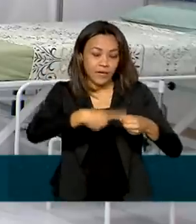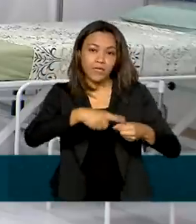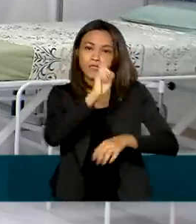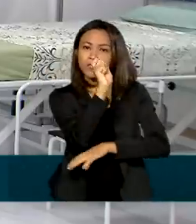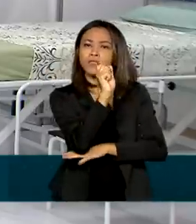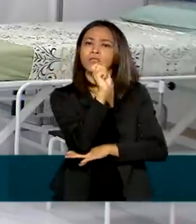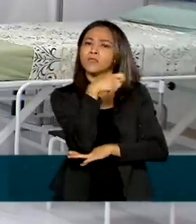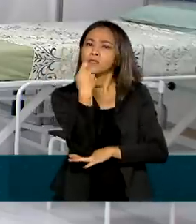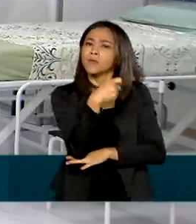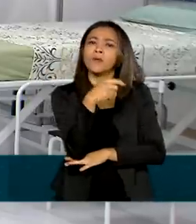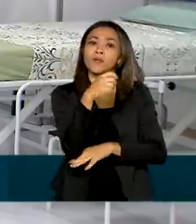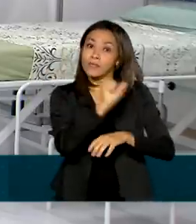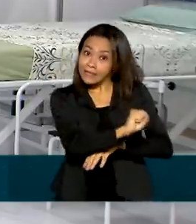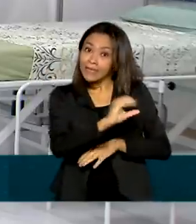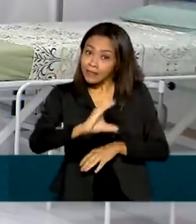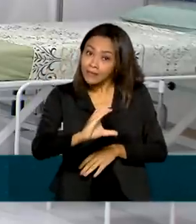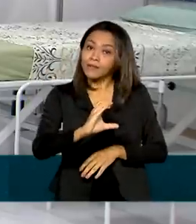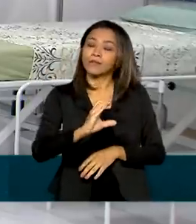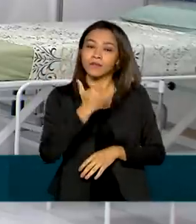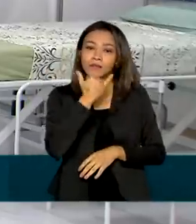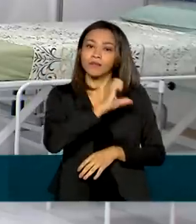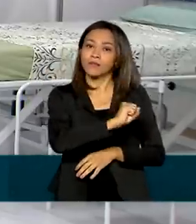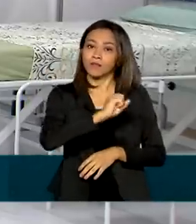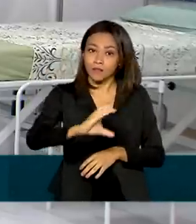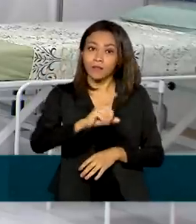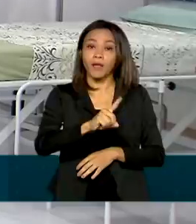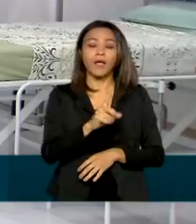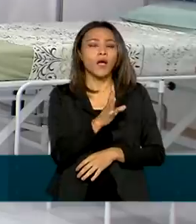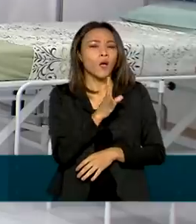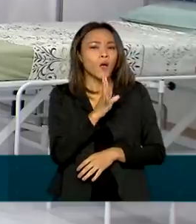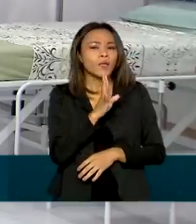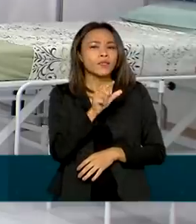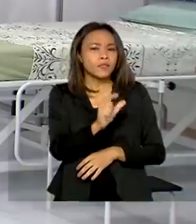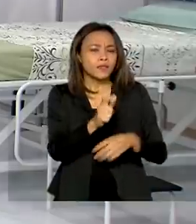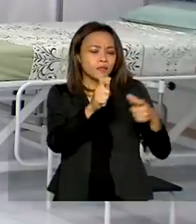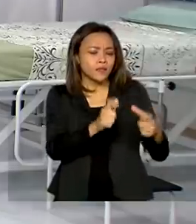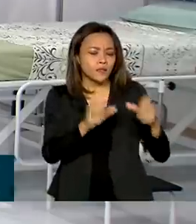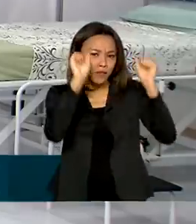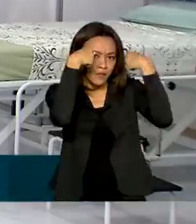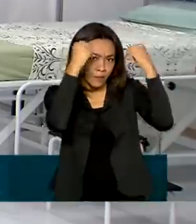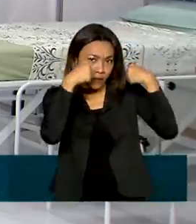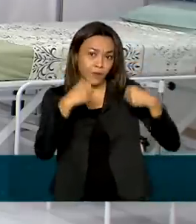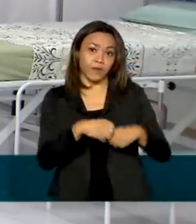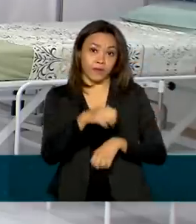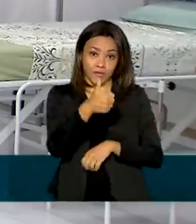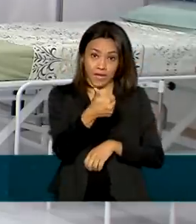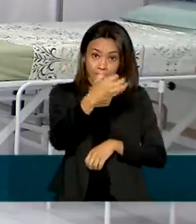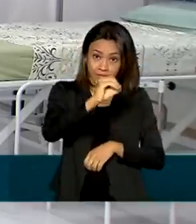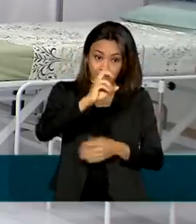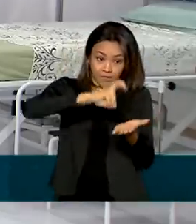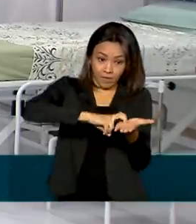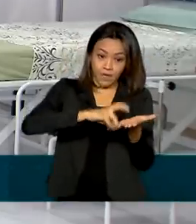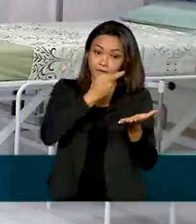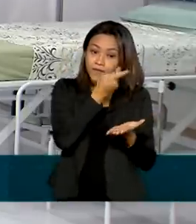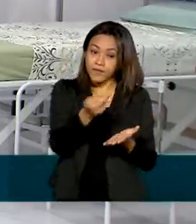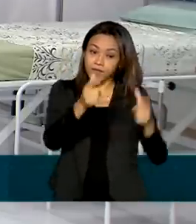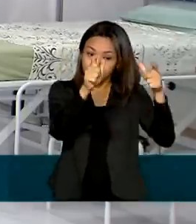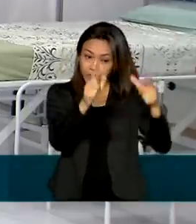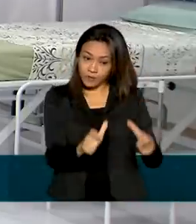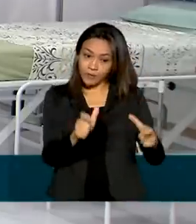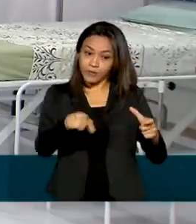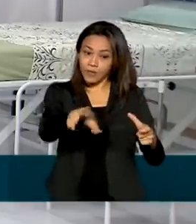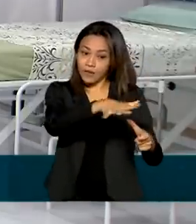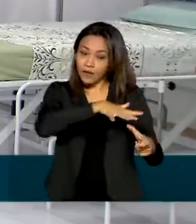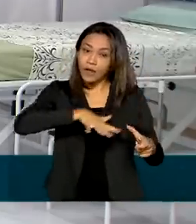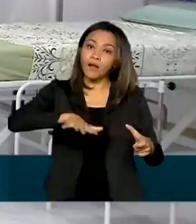feito no combate ao Covid-19 e que tem dado resultados bastante positivos. Às 10 da manhã ele visita aqui o Centro Comunitário de